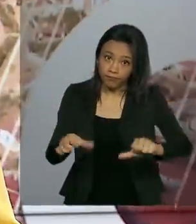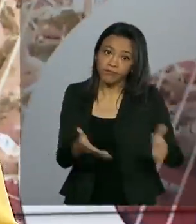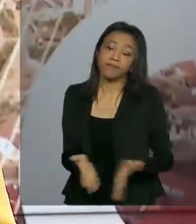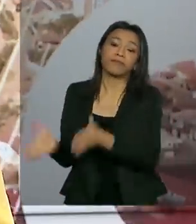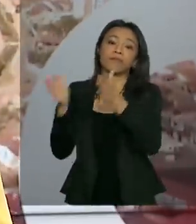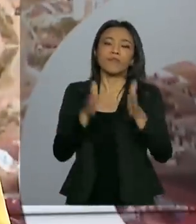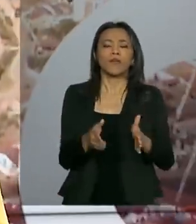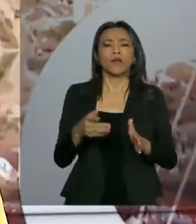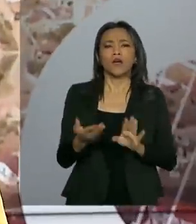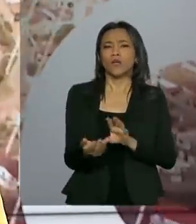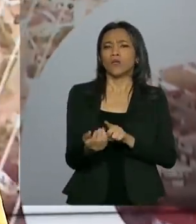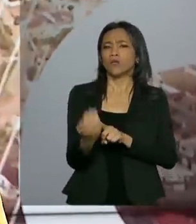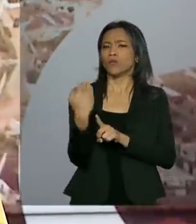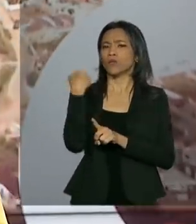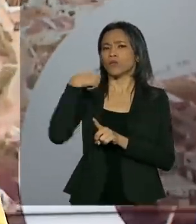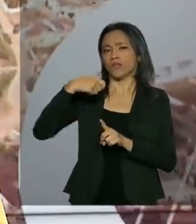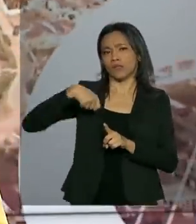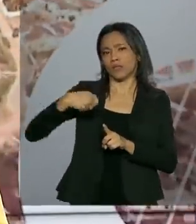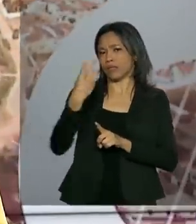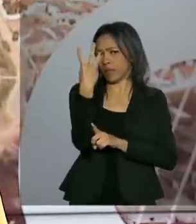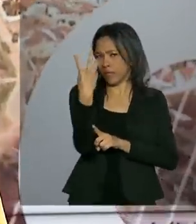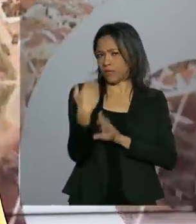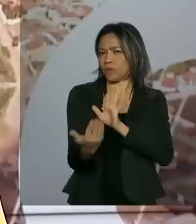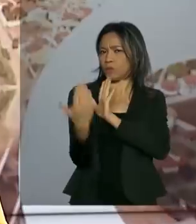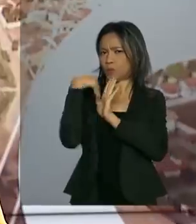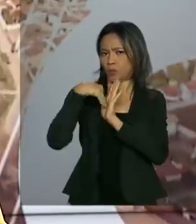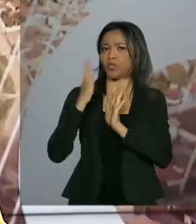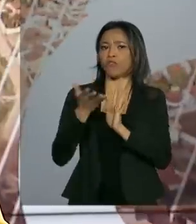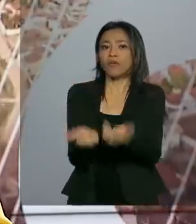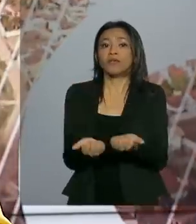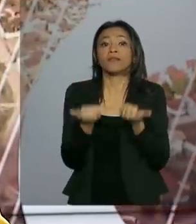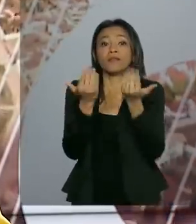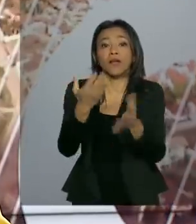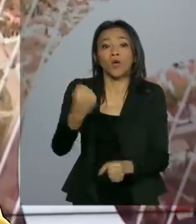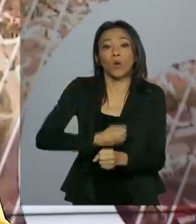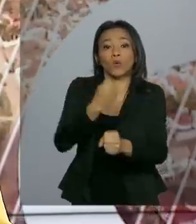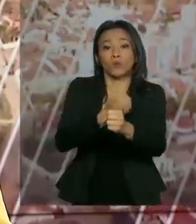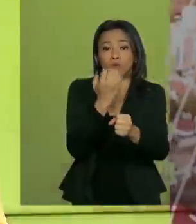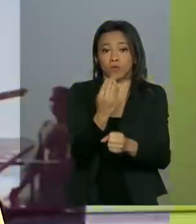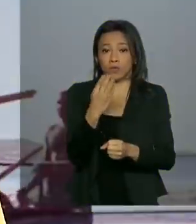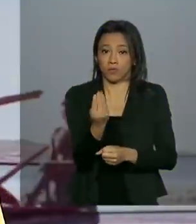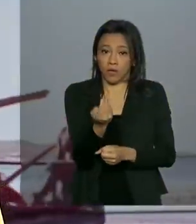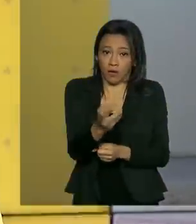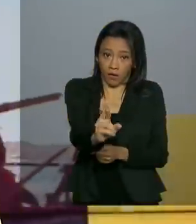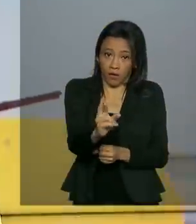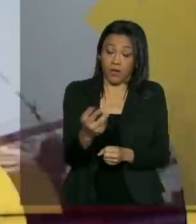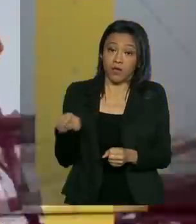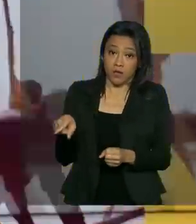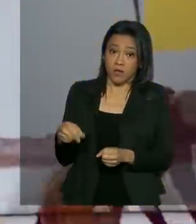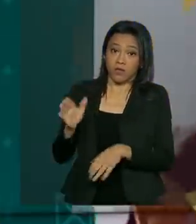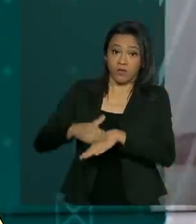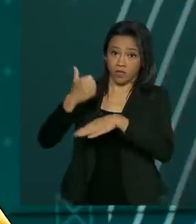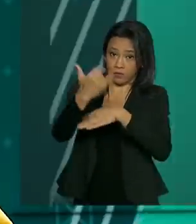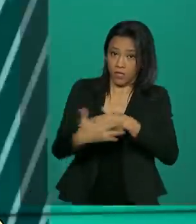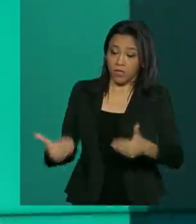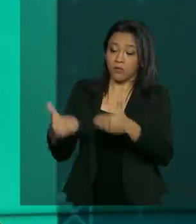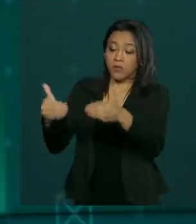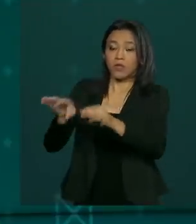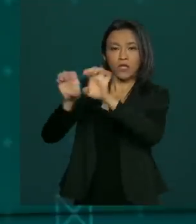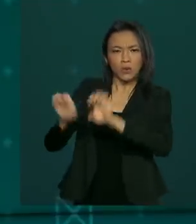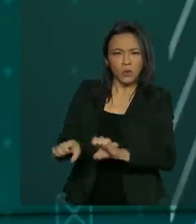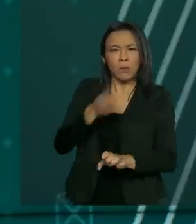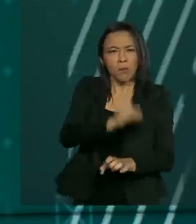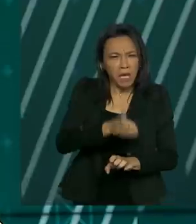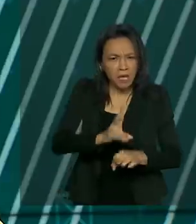três meses, foram entregues 20 obras em rodovias federais. De acordo com o Ministério da Infraestrutura, mesmo em meio à pandemia,